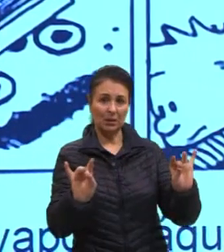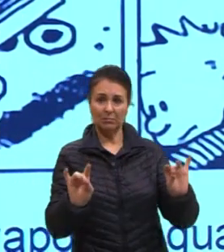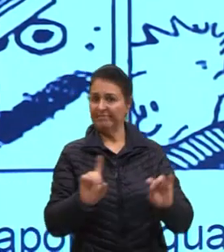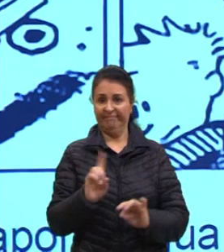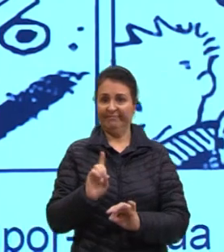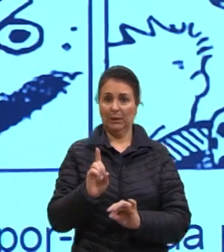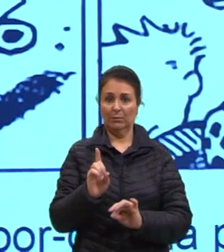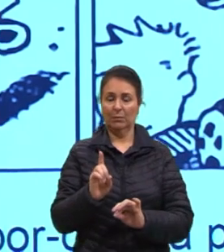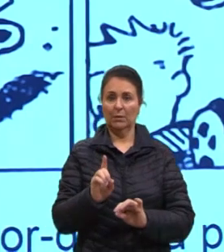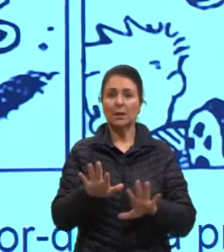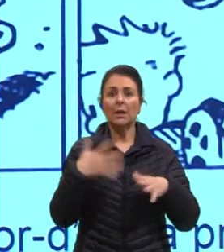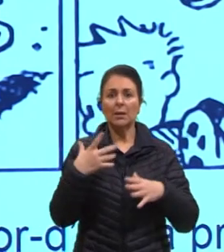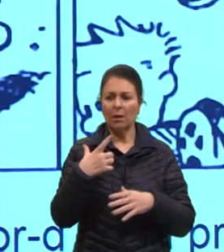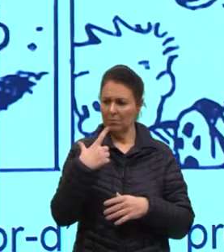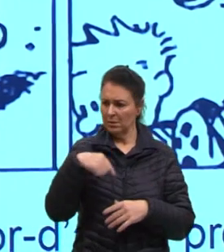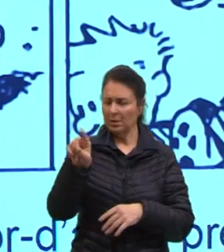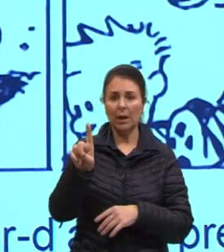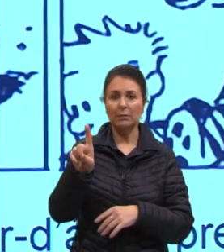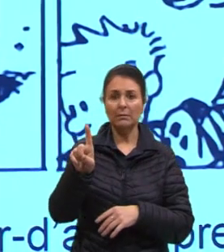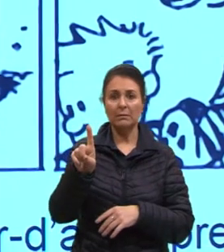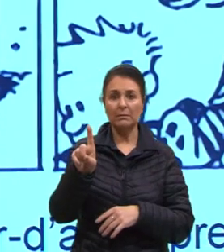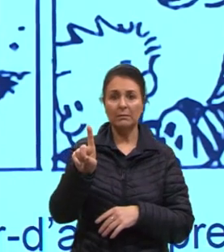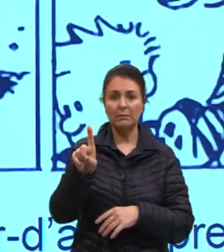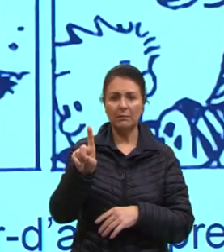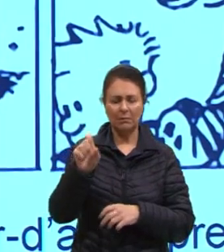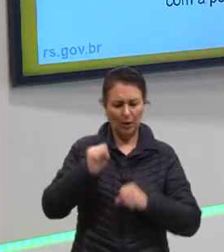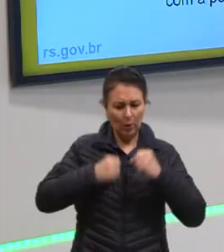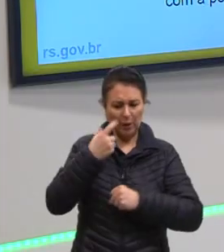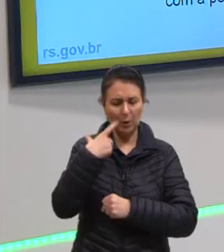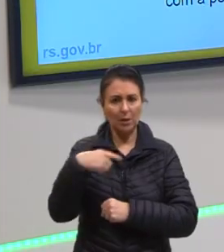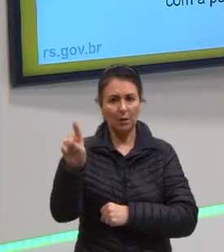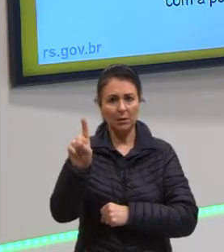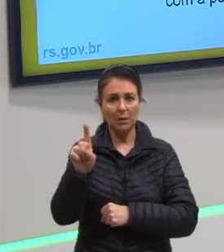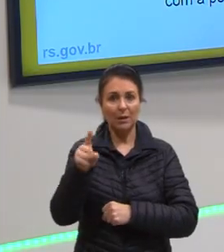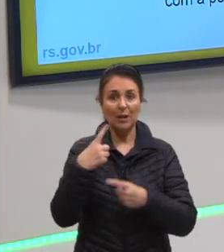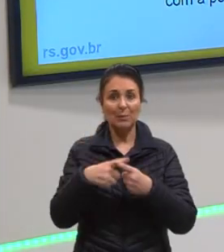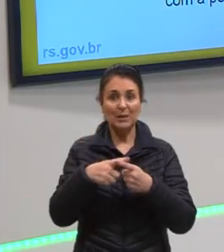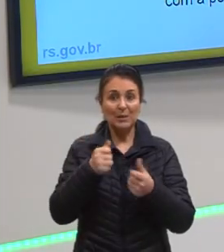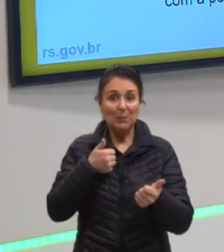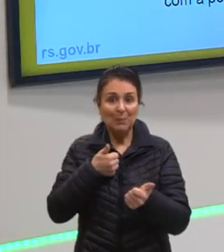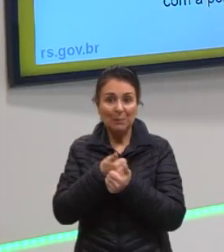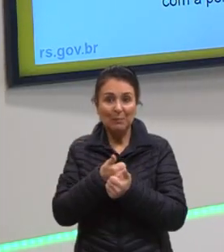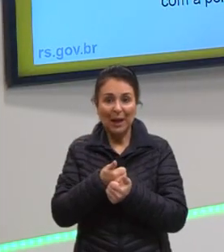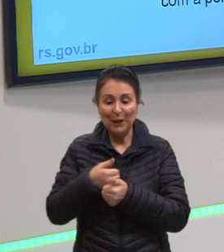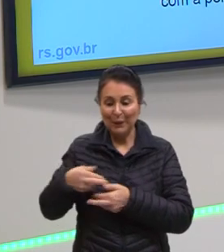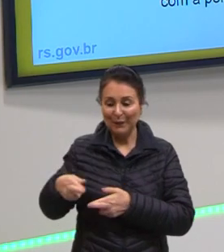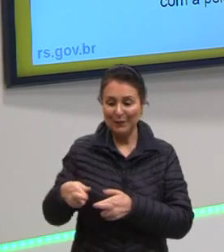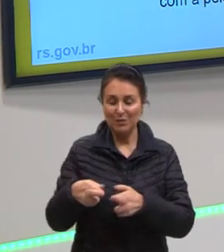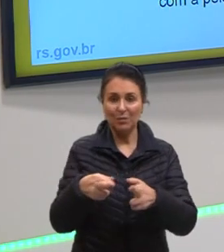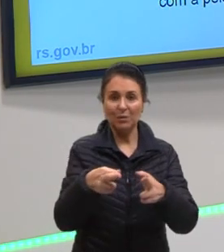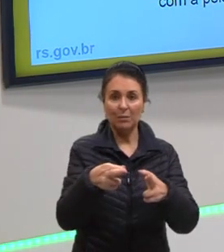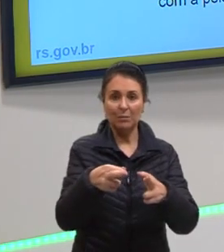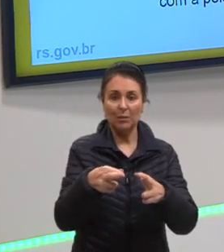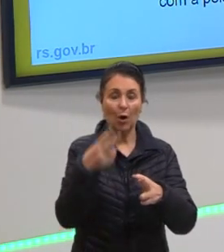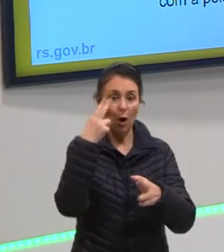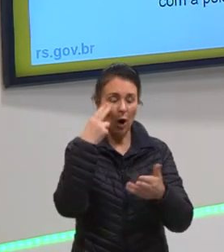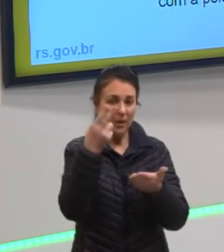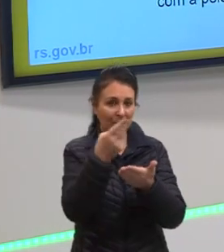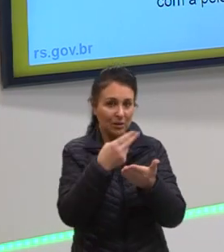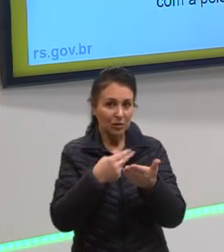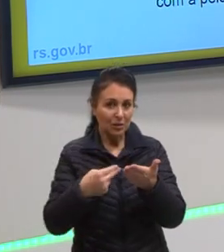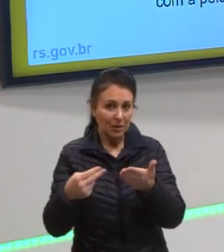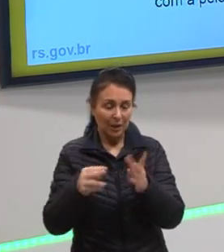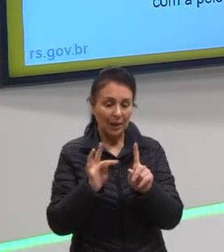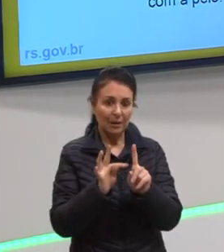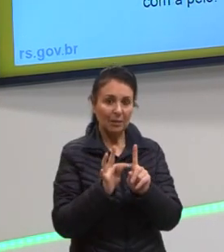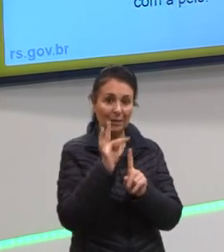mesmo. Então, salta. Então, salta correndo. Porque eles estão na beira de um rio, né? Então, considere a tirinha. Na situação em que a